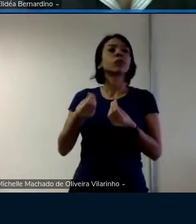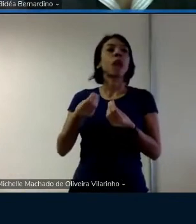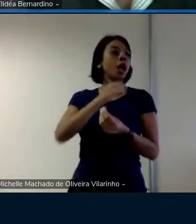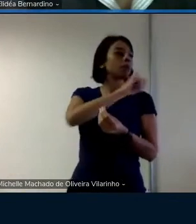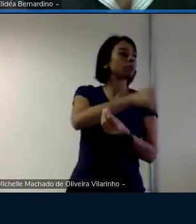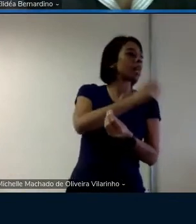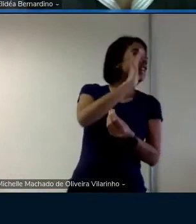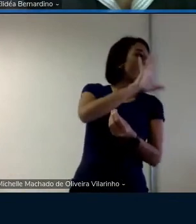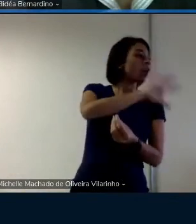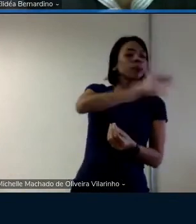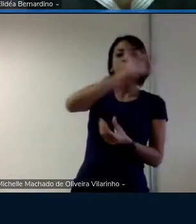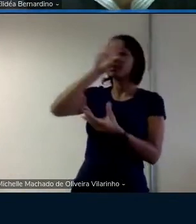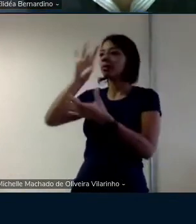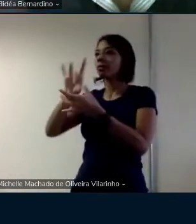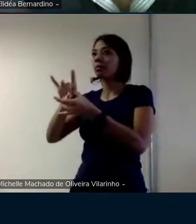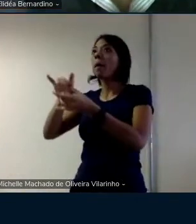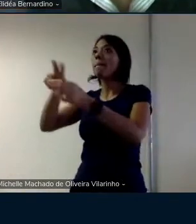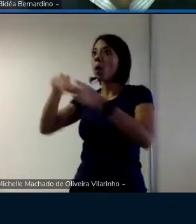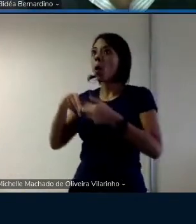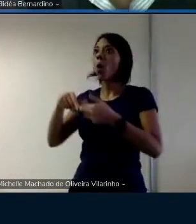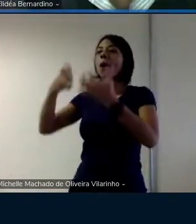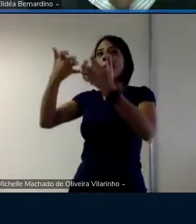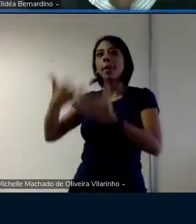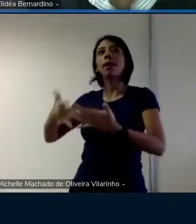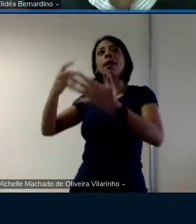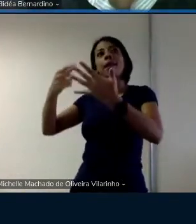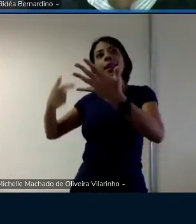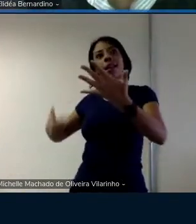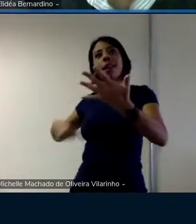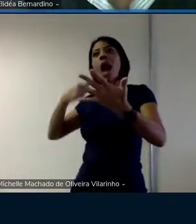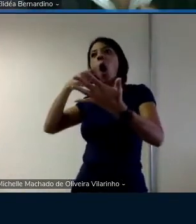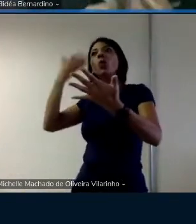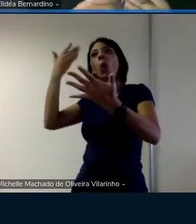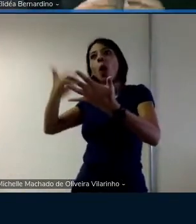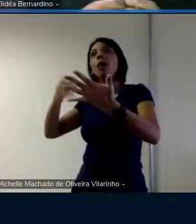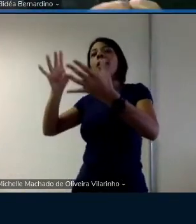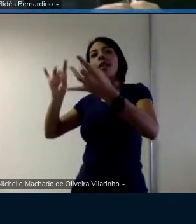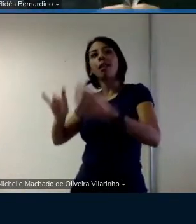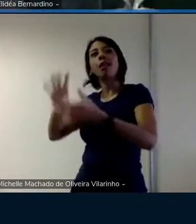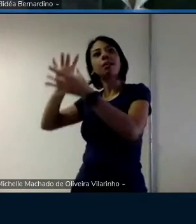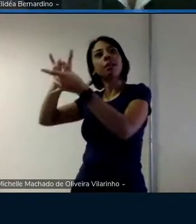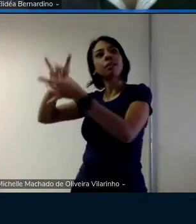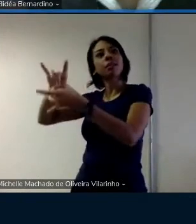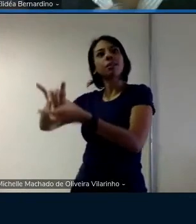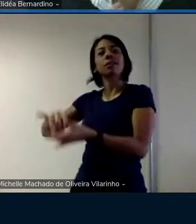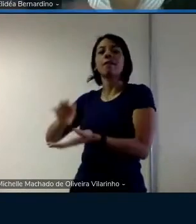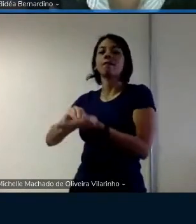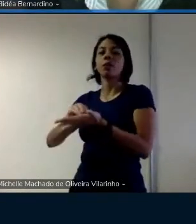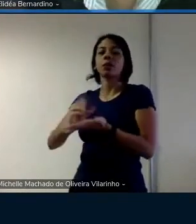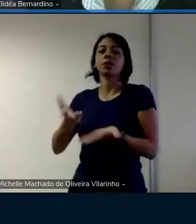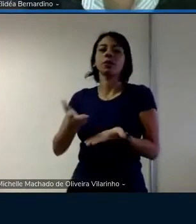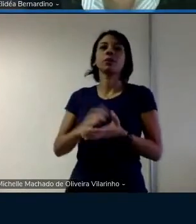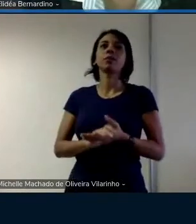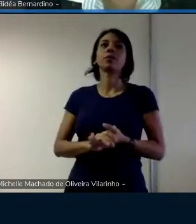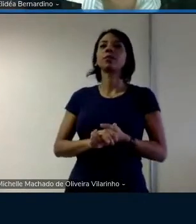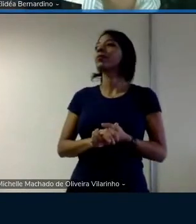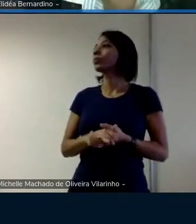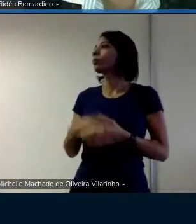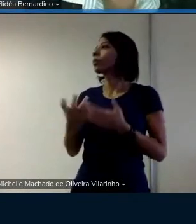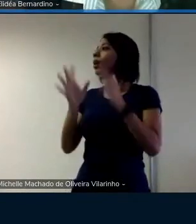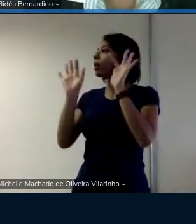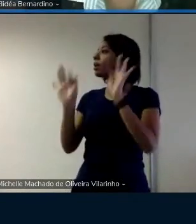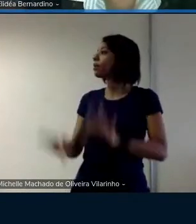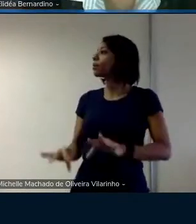você trabalhou no seu embasamento tá? e só finalizando mesmo a minha